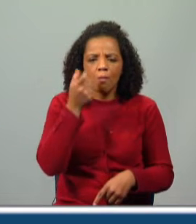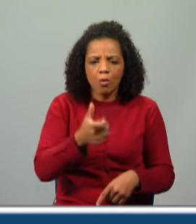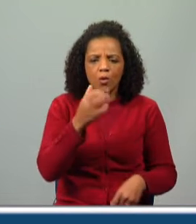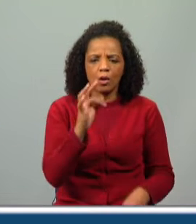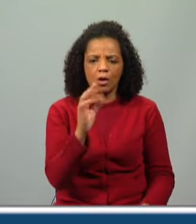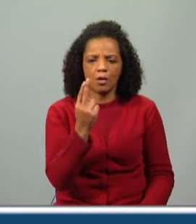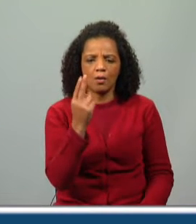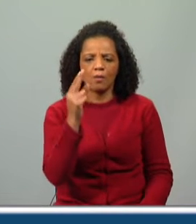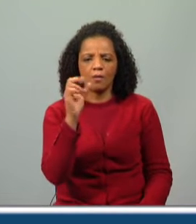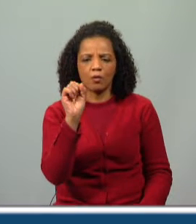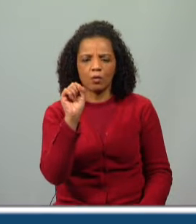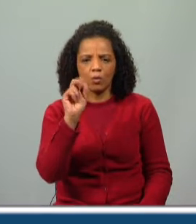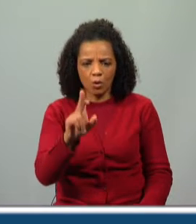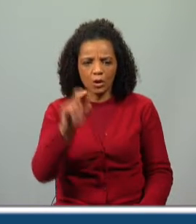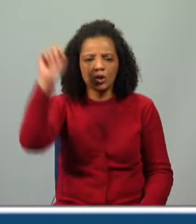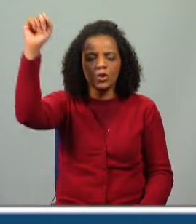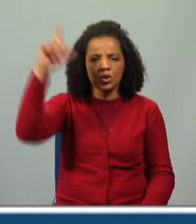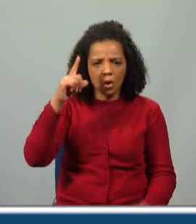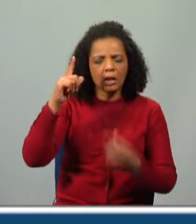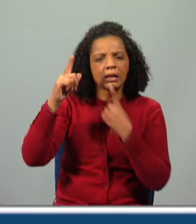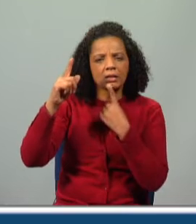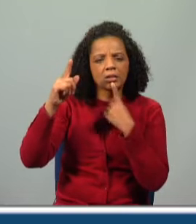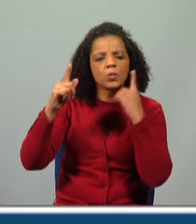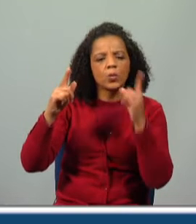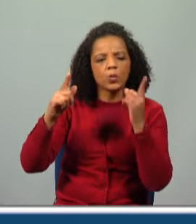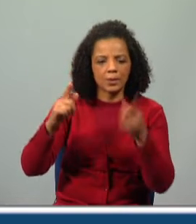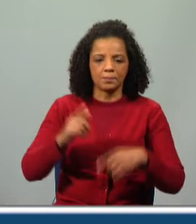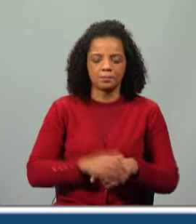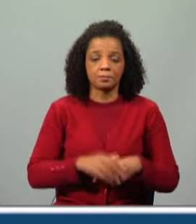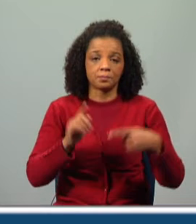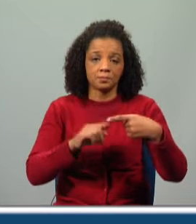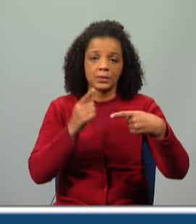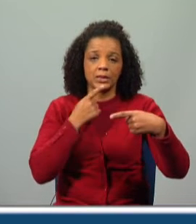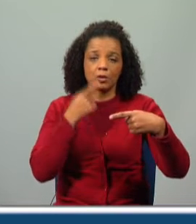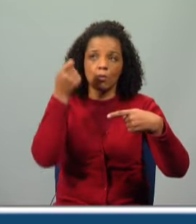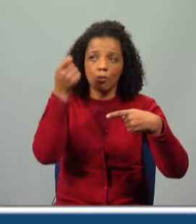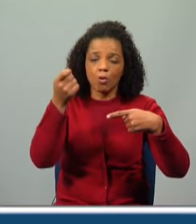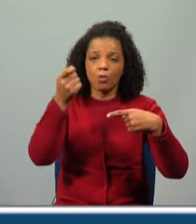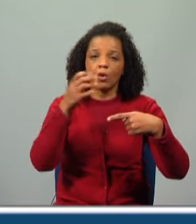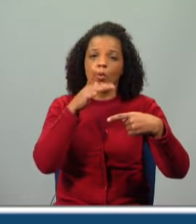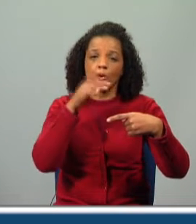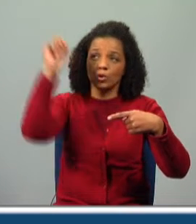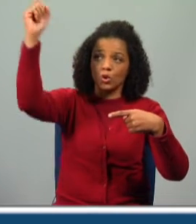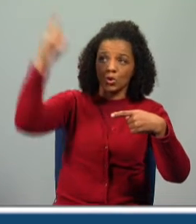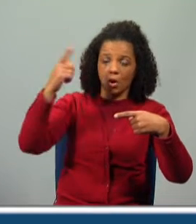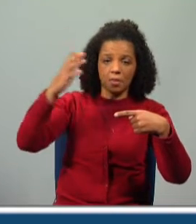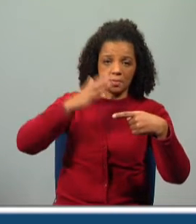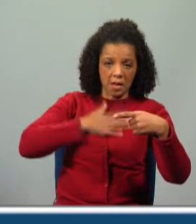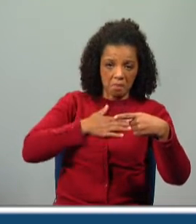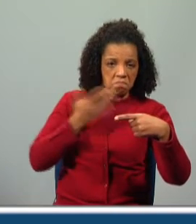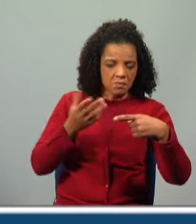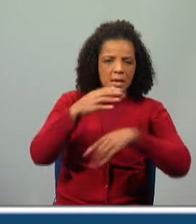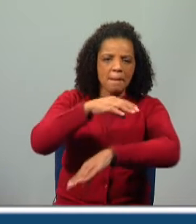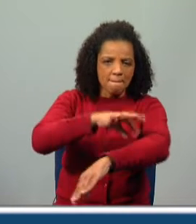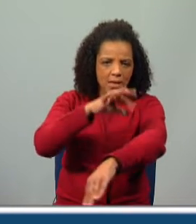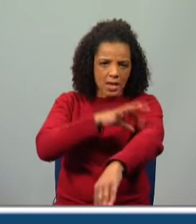fulgor do sol, significa o quê? Um pouco de cor do sol, ou seja, que as